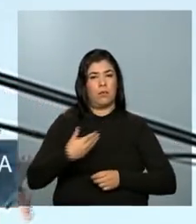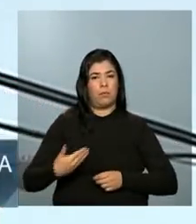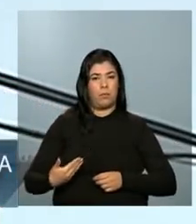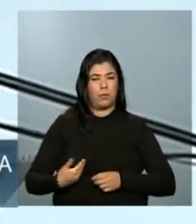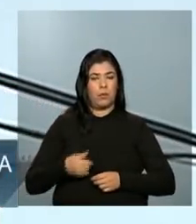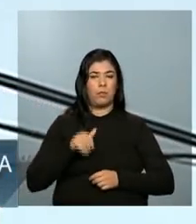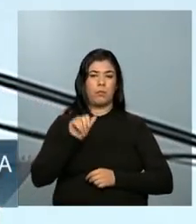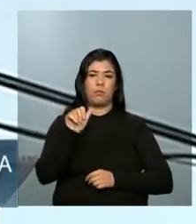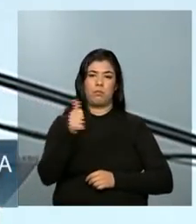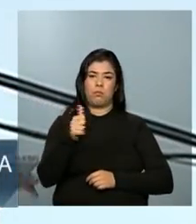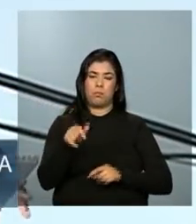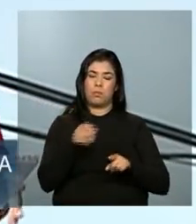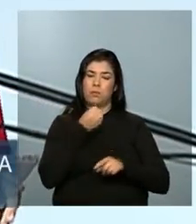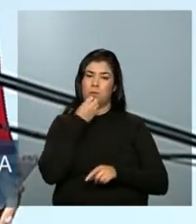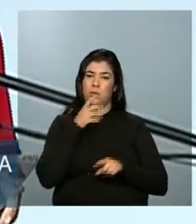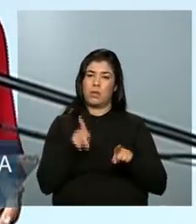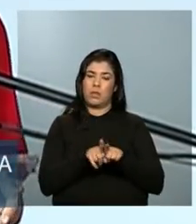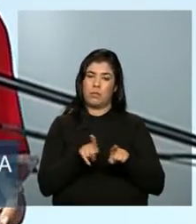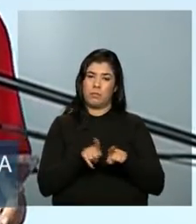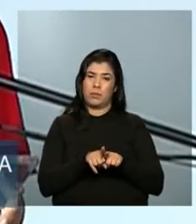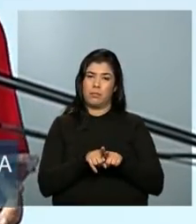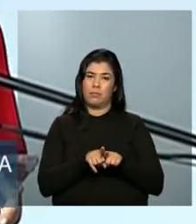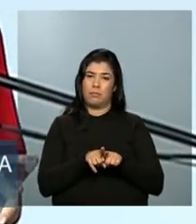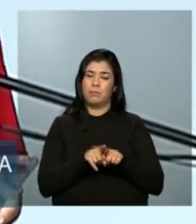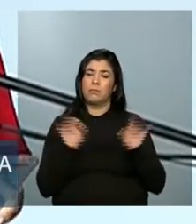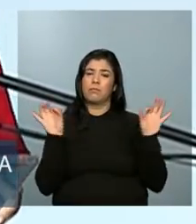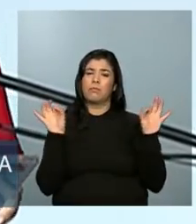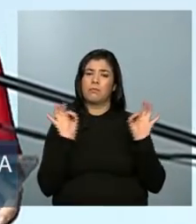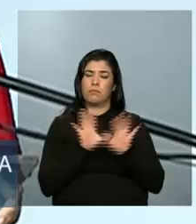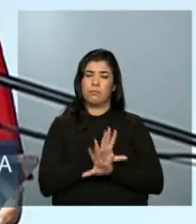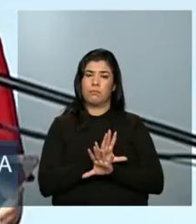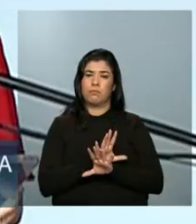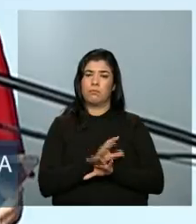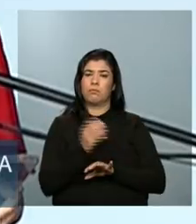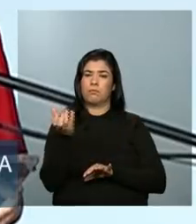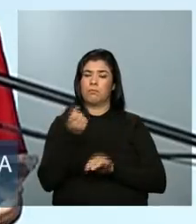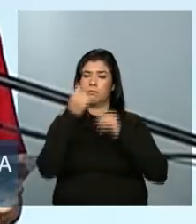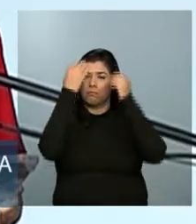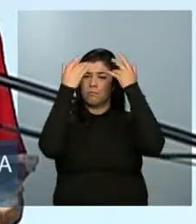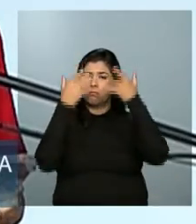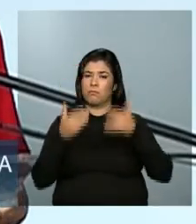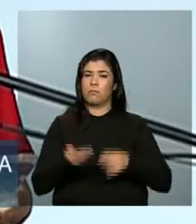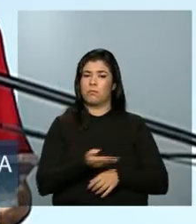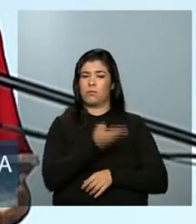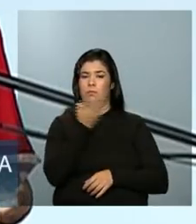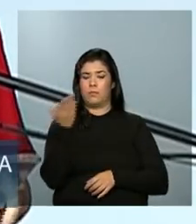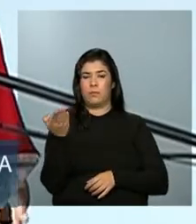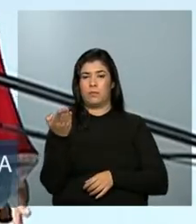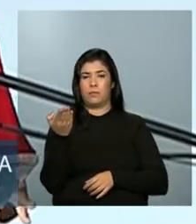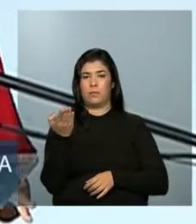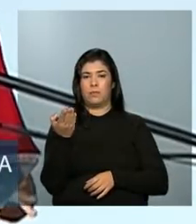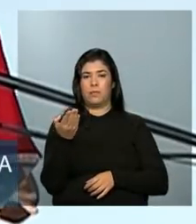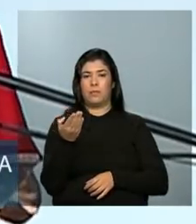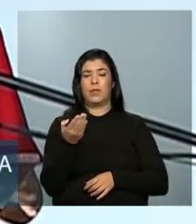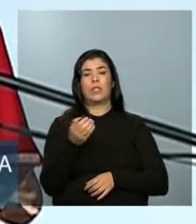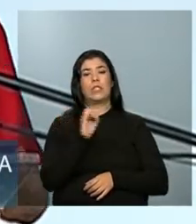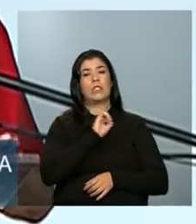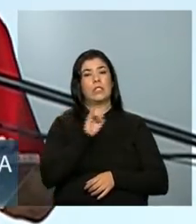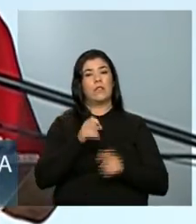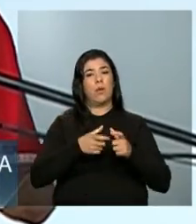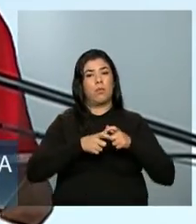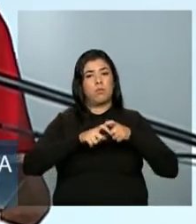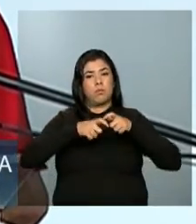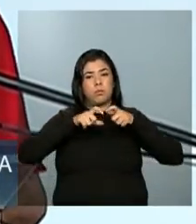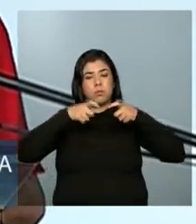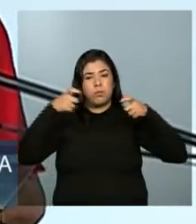Quero finalizar dizendo uma coisa para vocês, ampliar o sistema